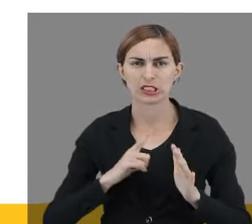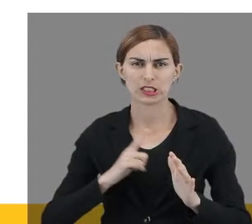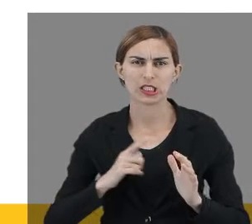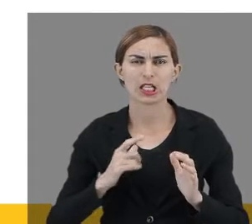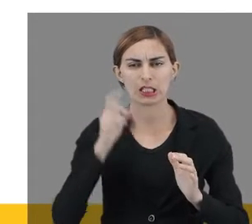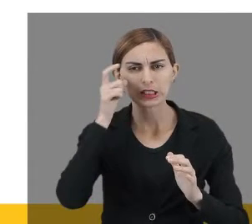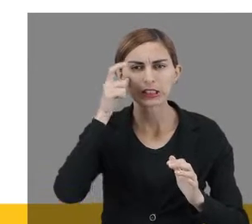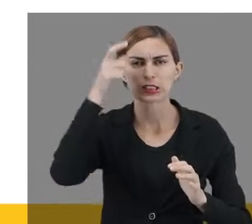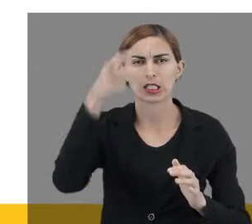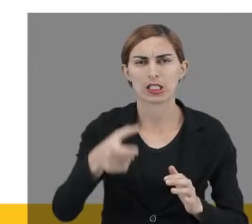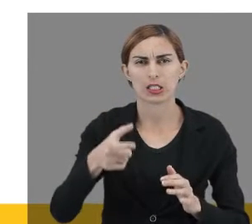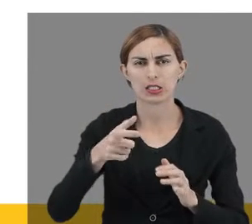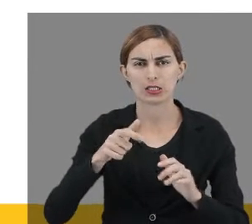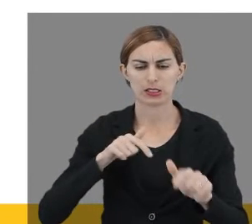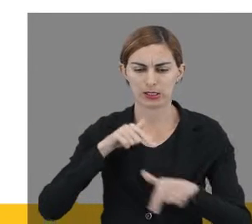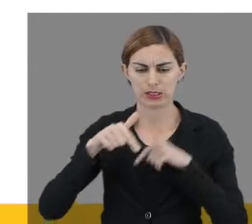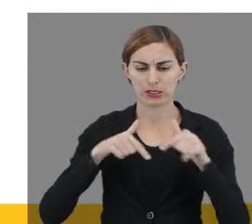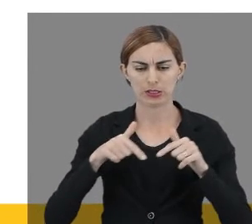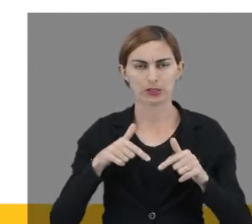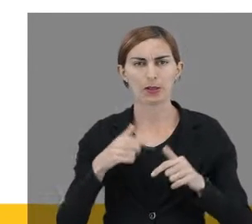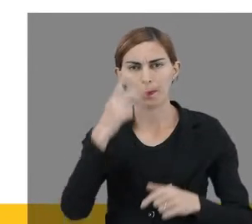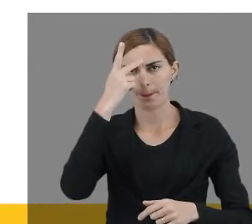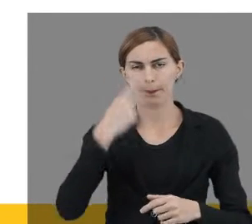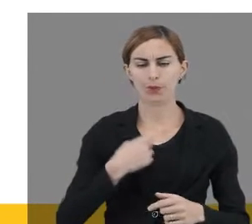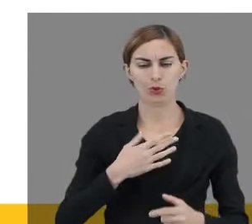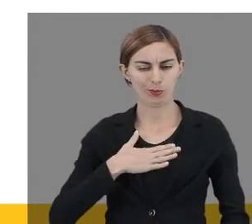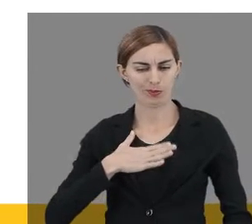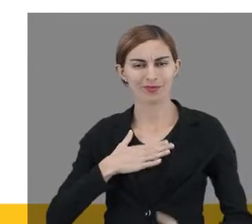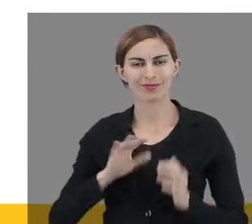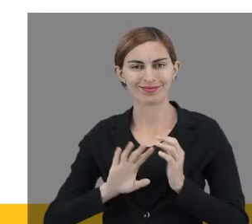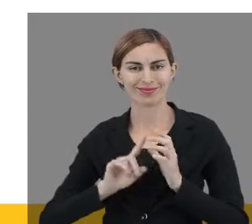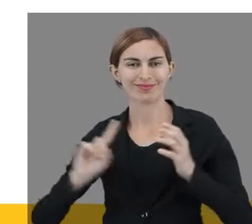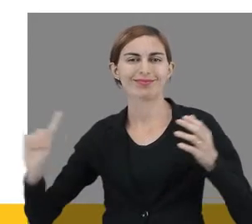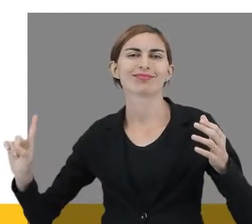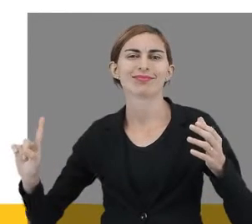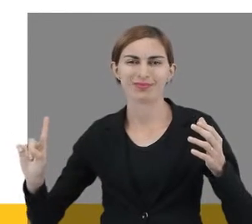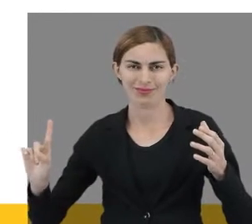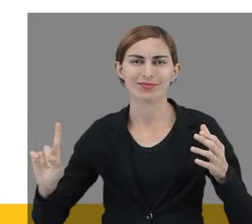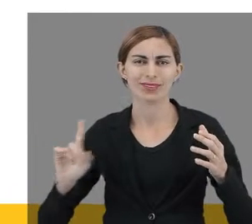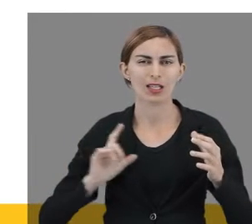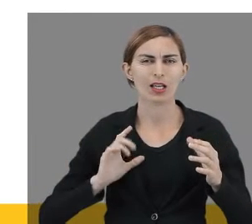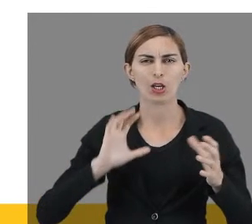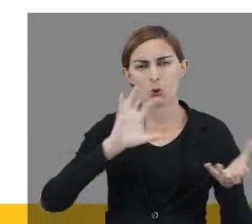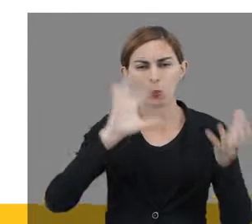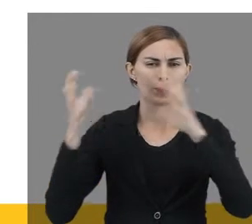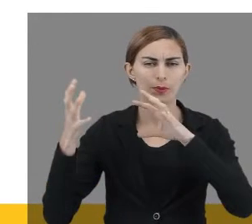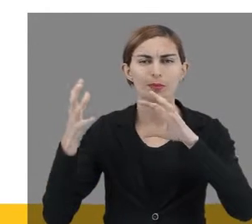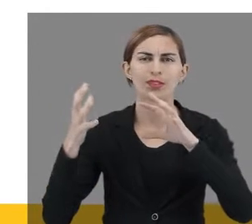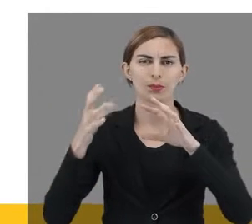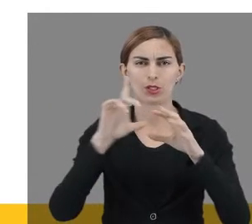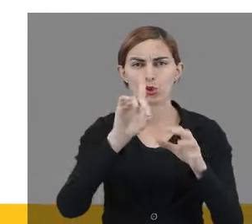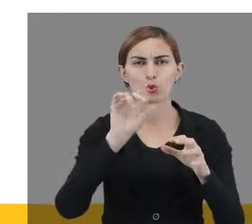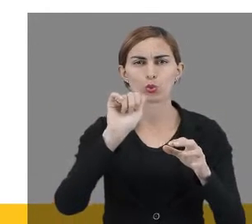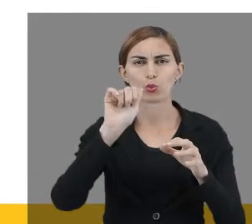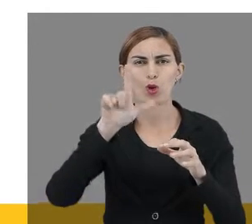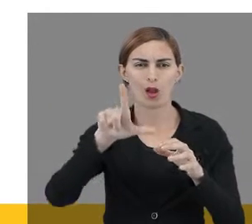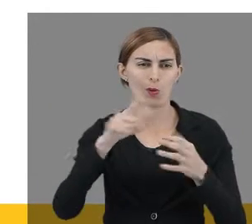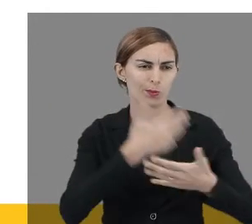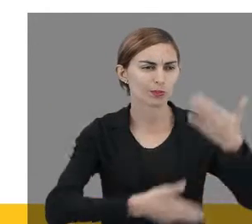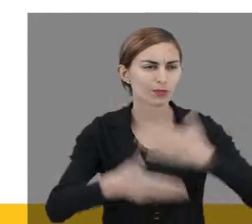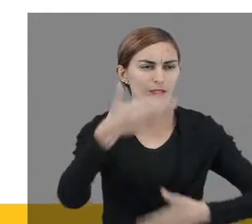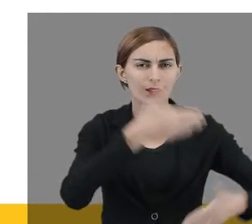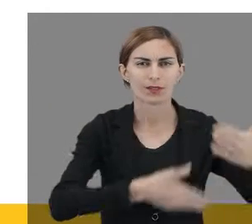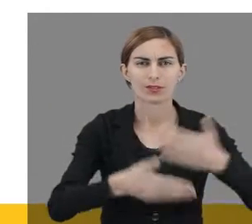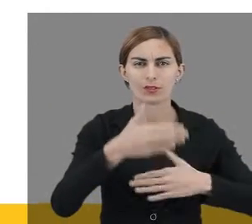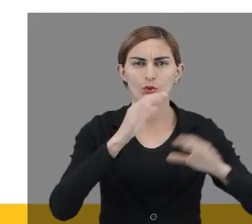também um repertório de interesse e atividade restrito e estereotipado. Então podemos dizer que existe um comprometimento dual entre a interação